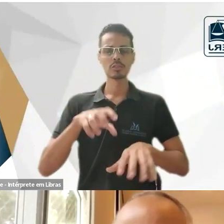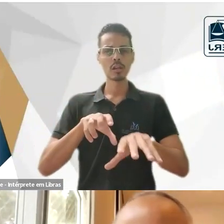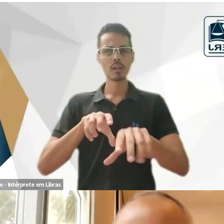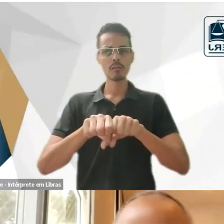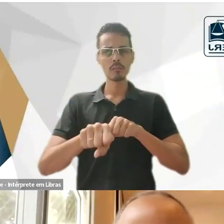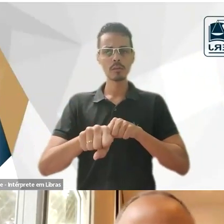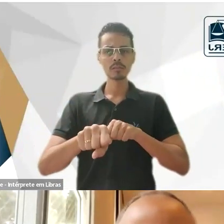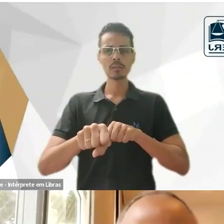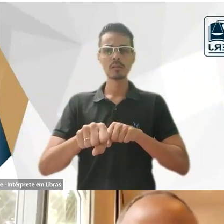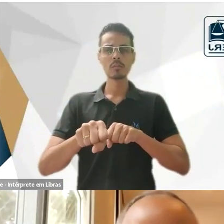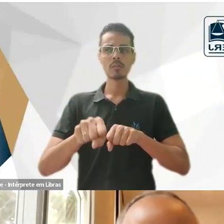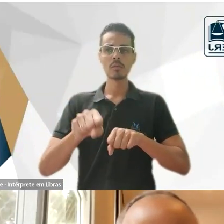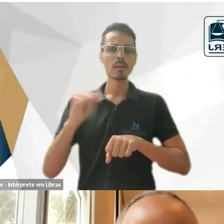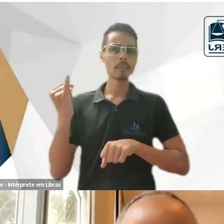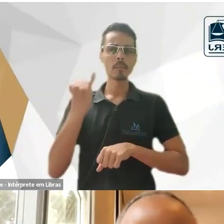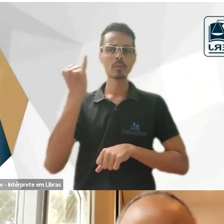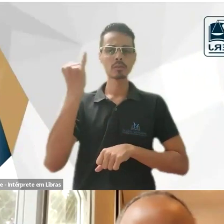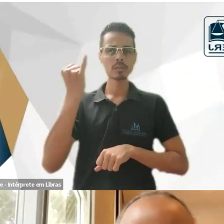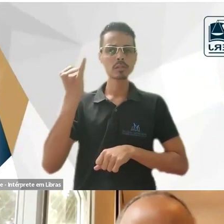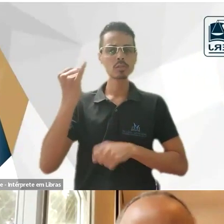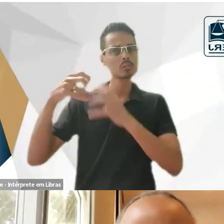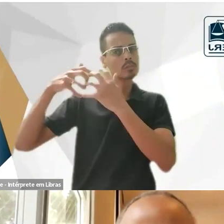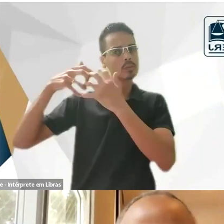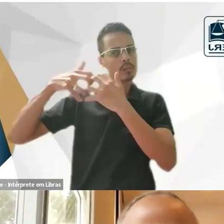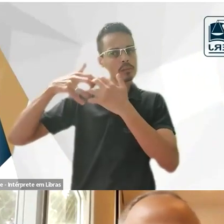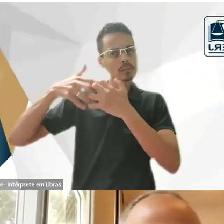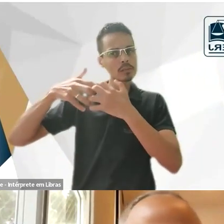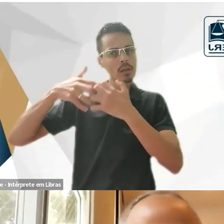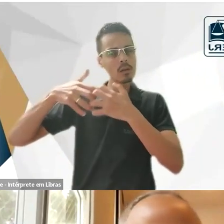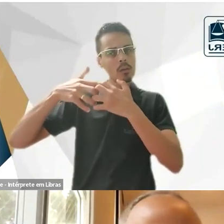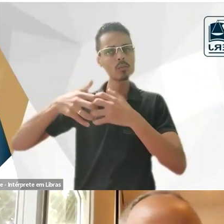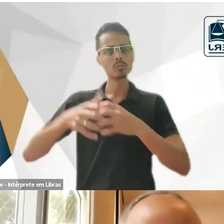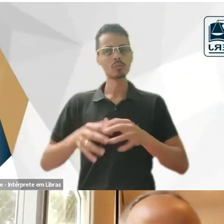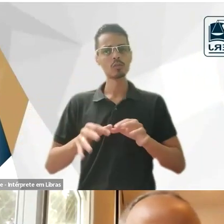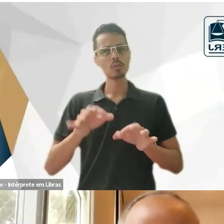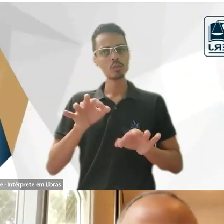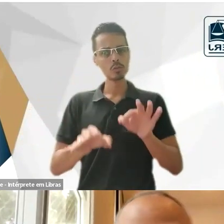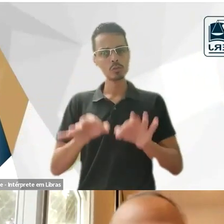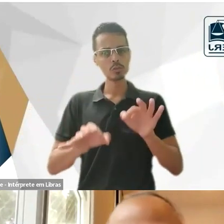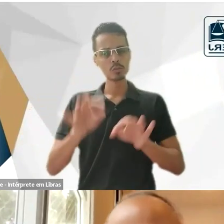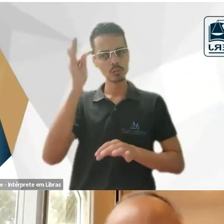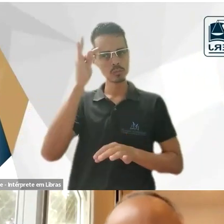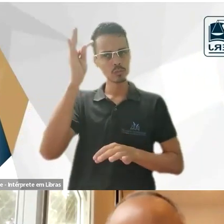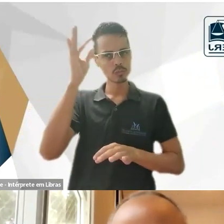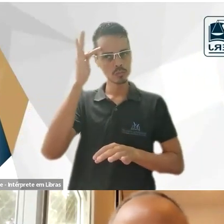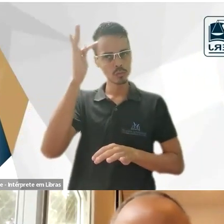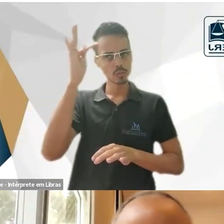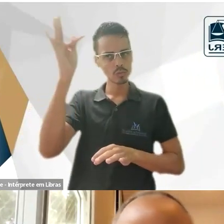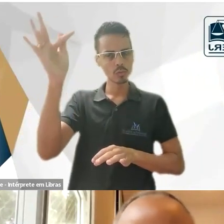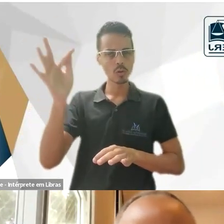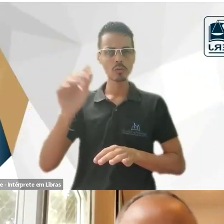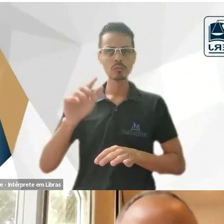pensamento jurídico-filosófico. Ele teve uma representatividade muito forte, apesar das